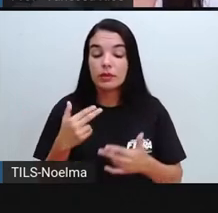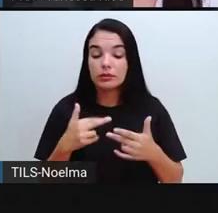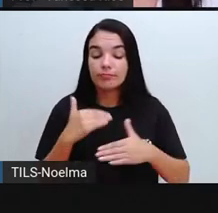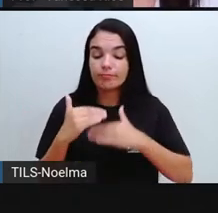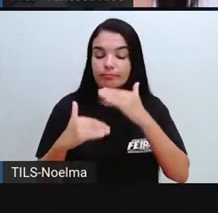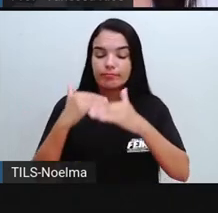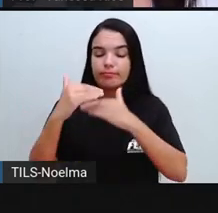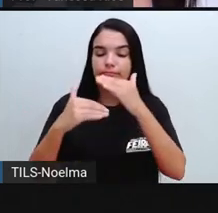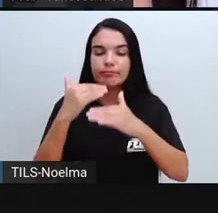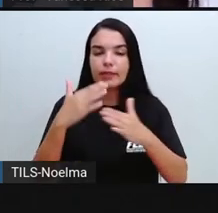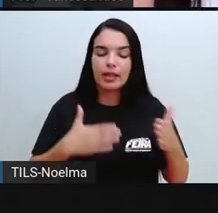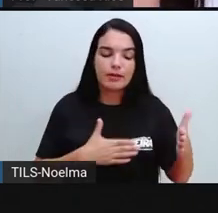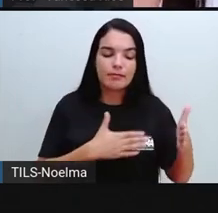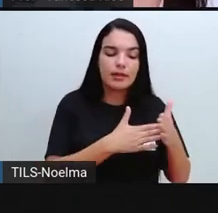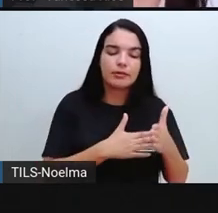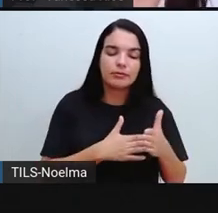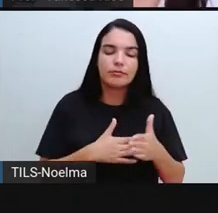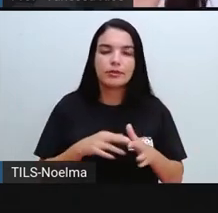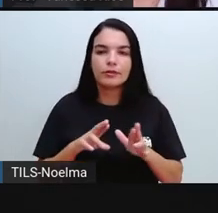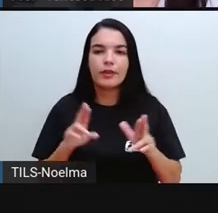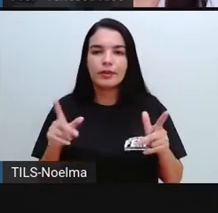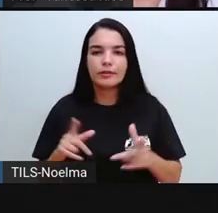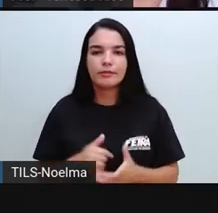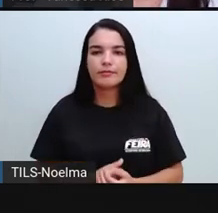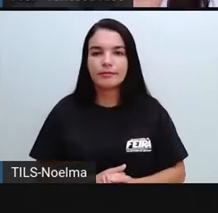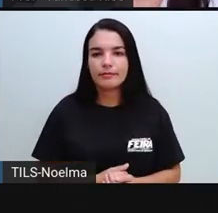limitações e desafios diferentes.